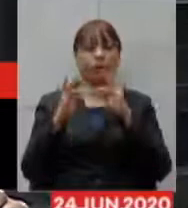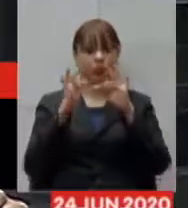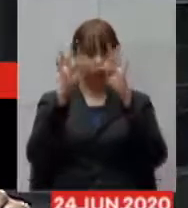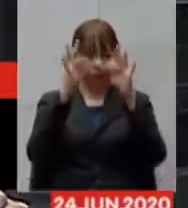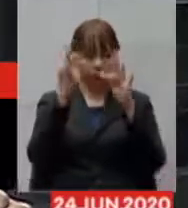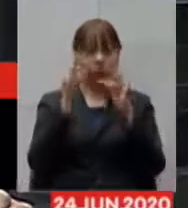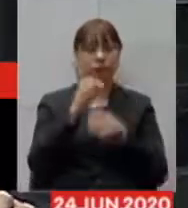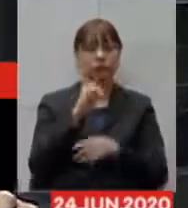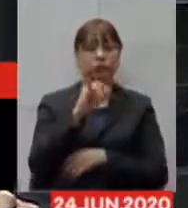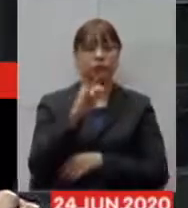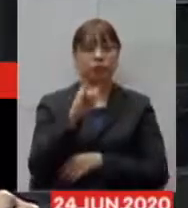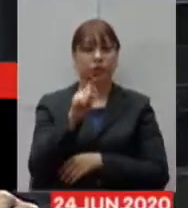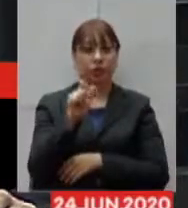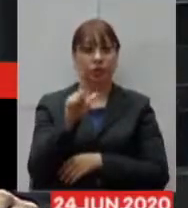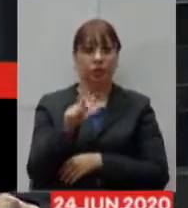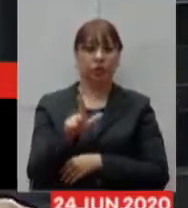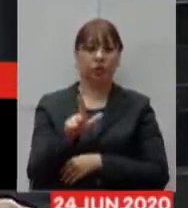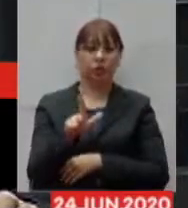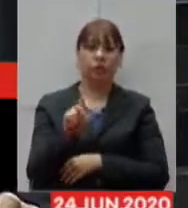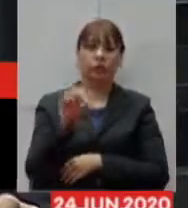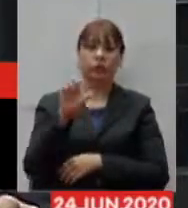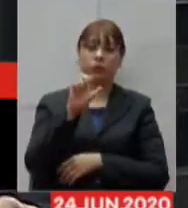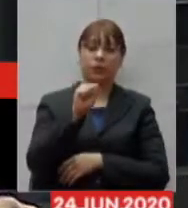SEI, e